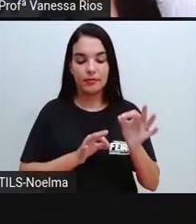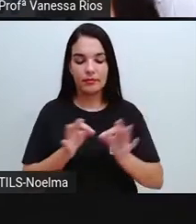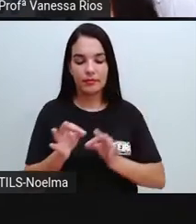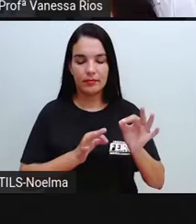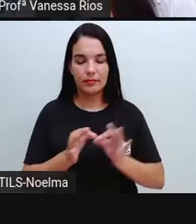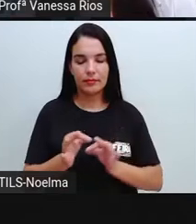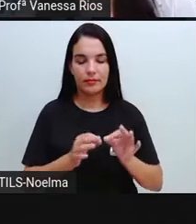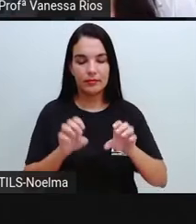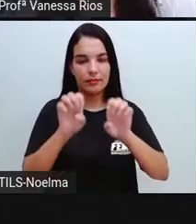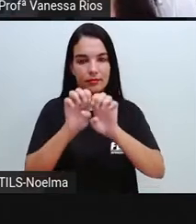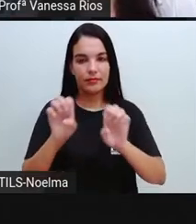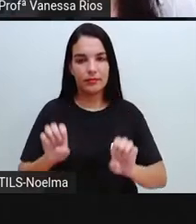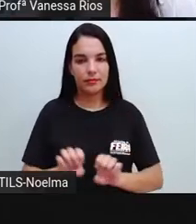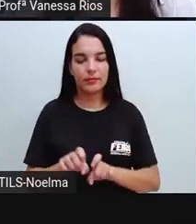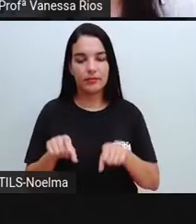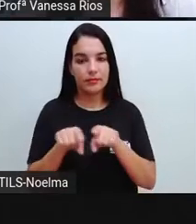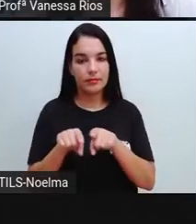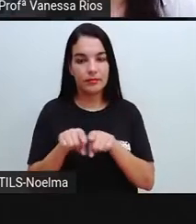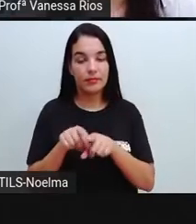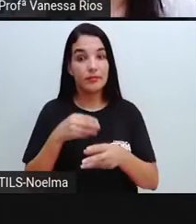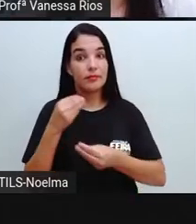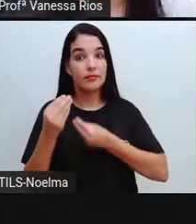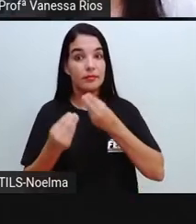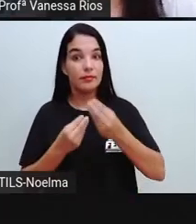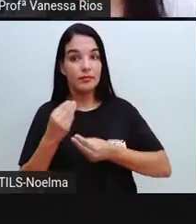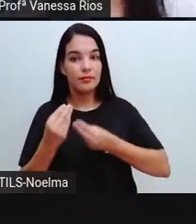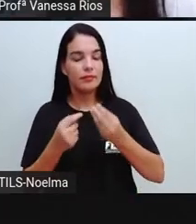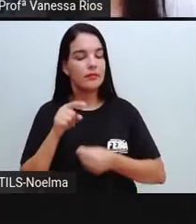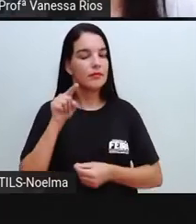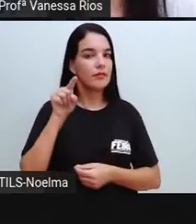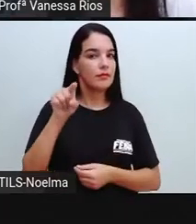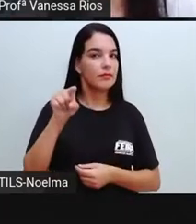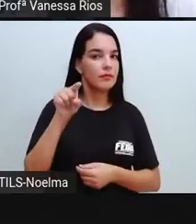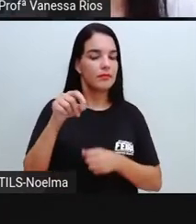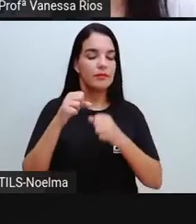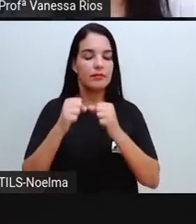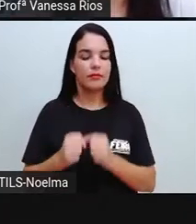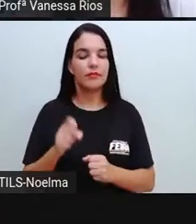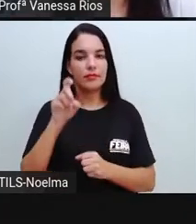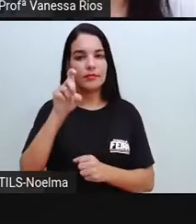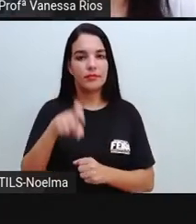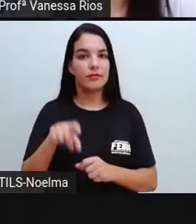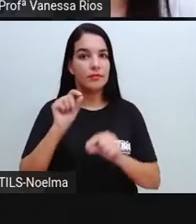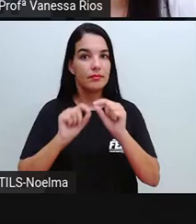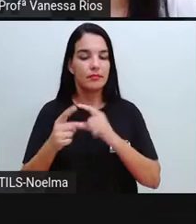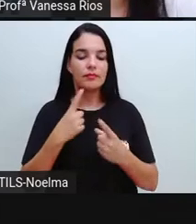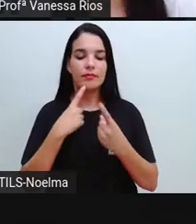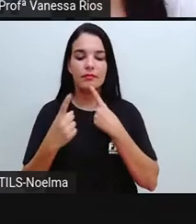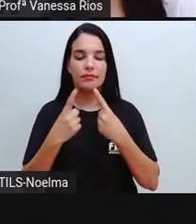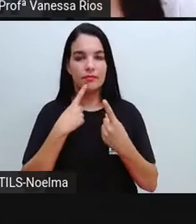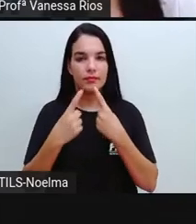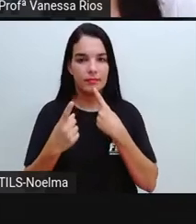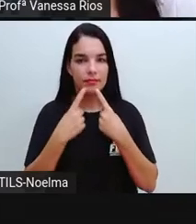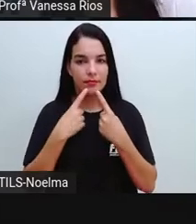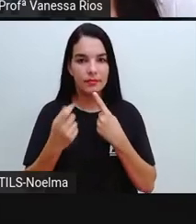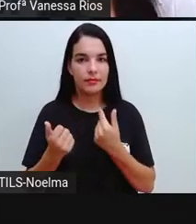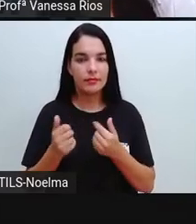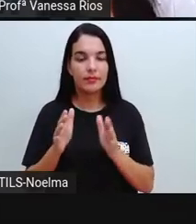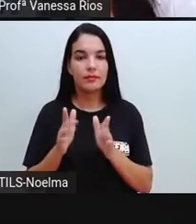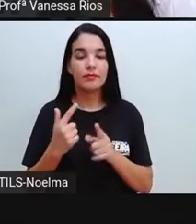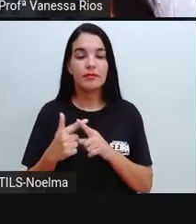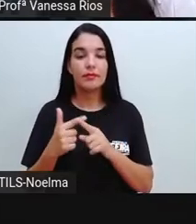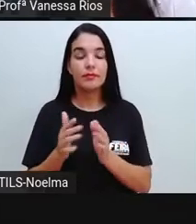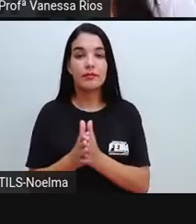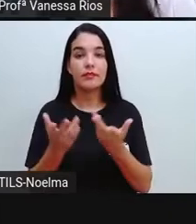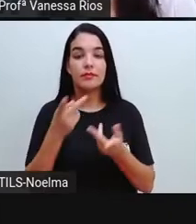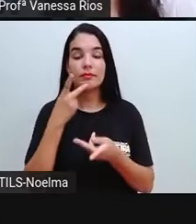e se estrutura. E de que forma você pode ser aí um entrevistador? Porque quando a gente fala em produção